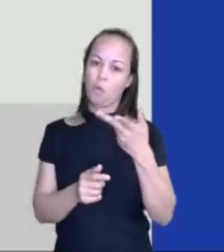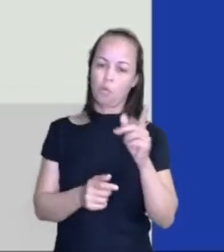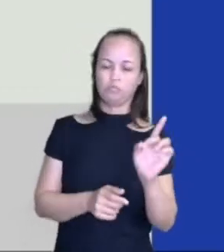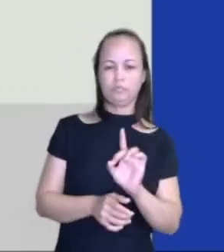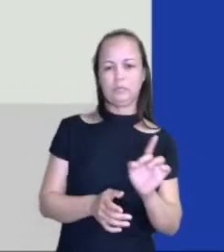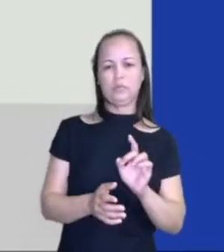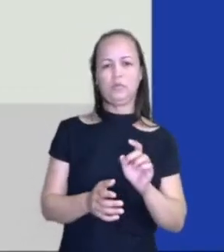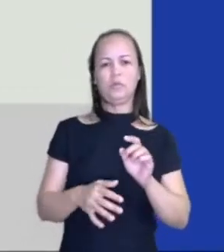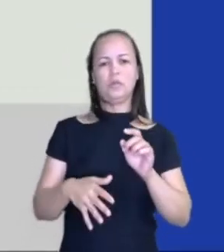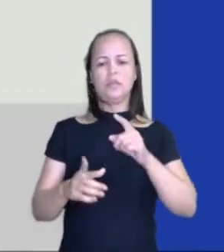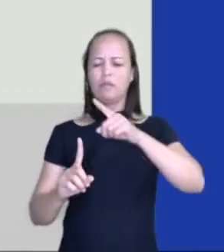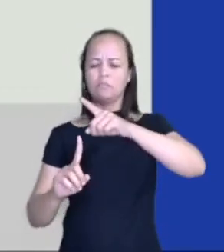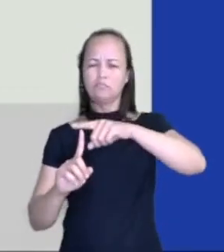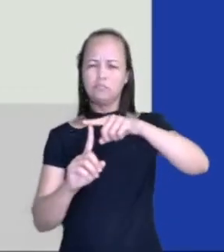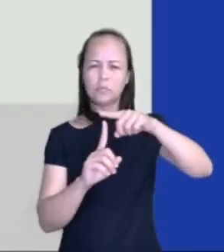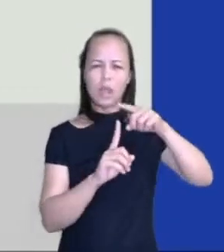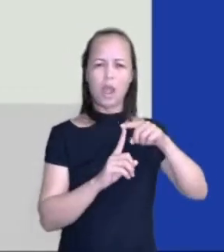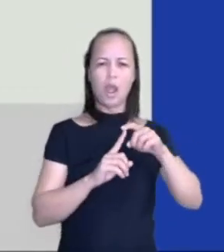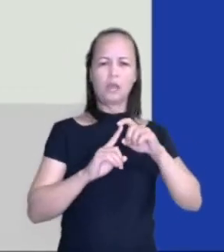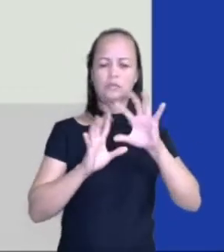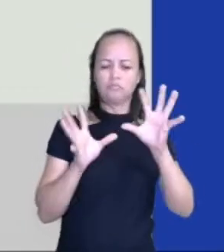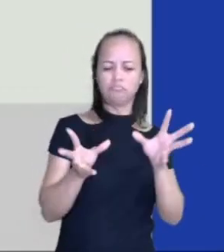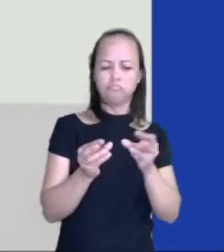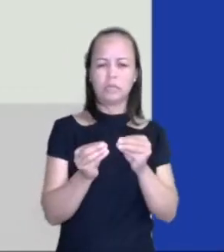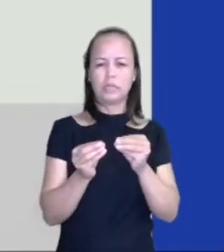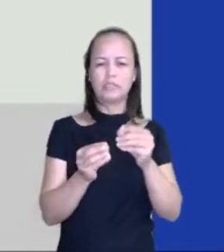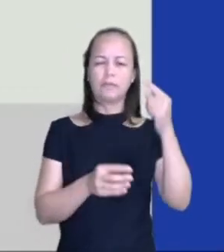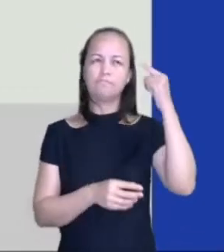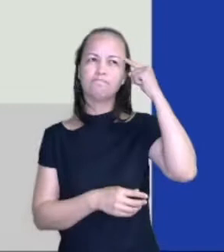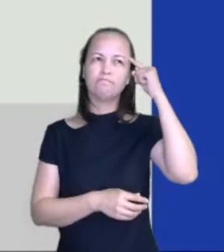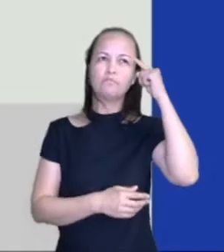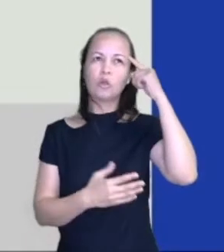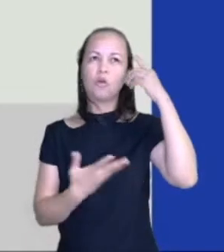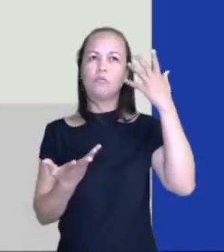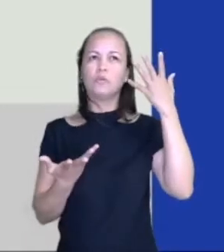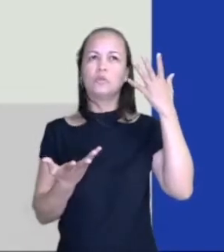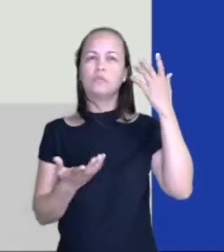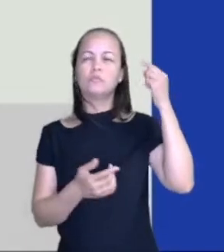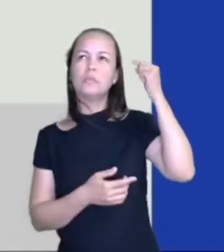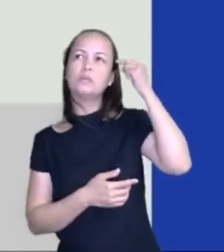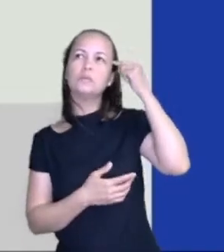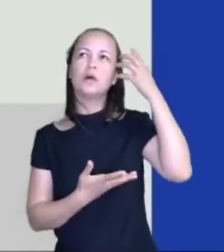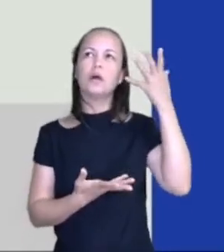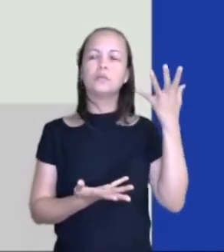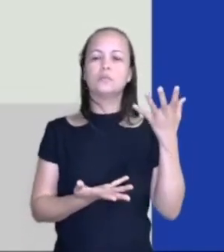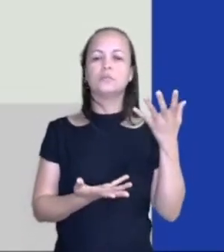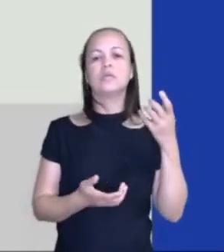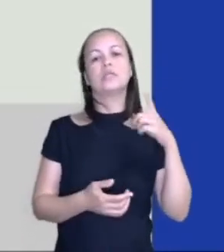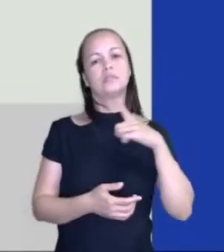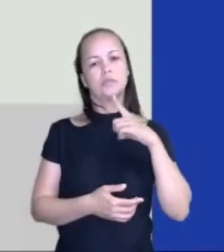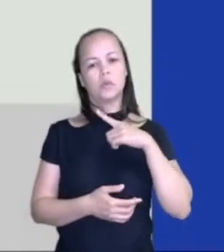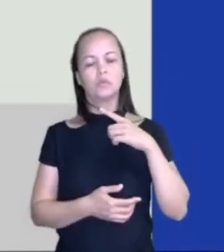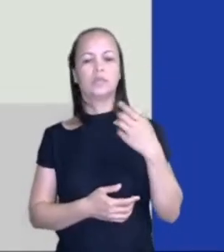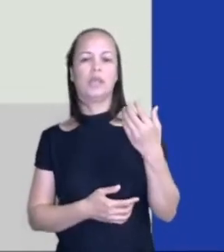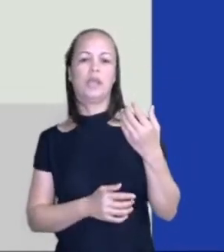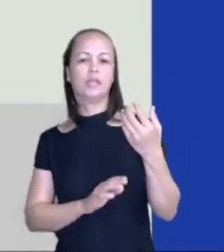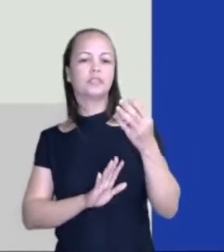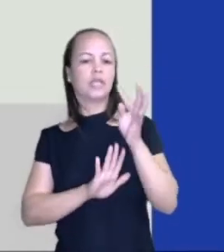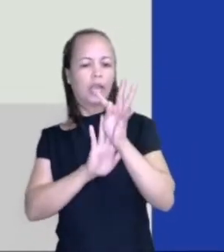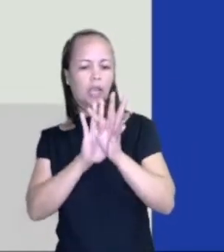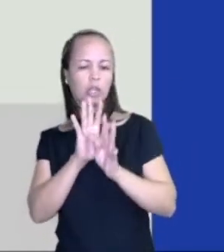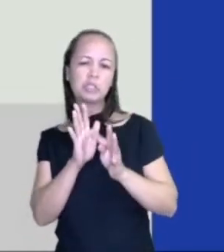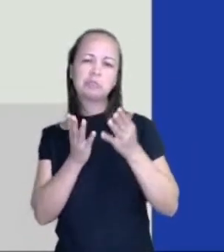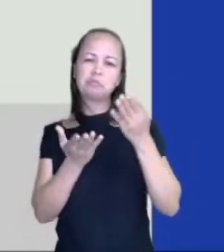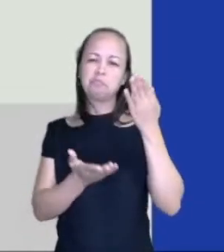Tem muitos tipos de conclusão que deixam até aquela dúvida no ar. Então tem obras que a gente fica sem saber